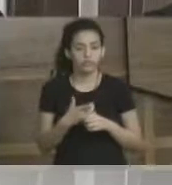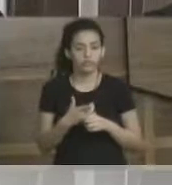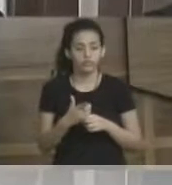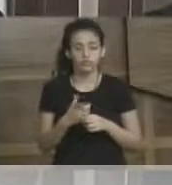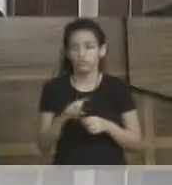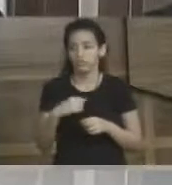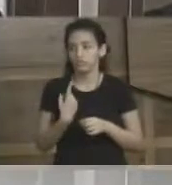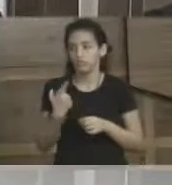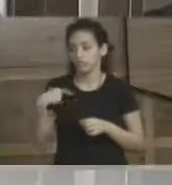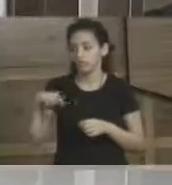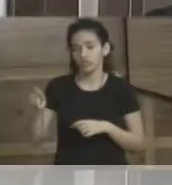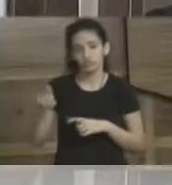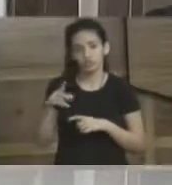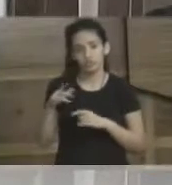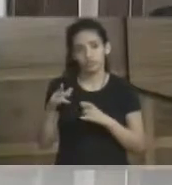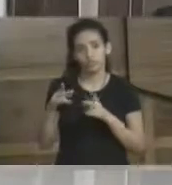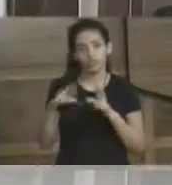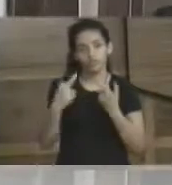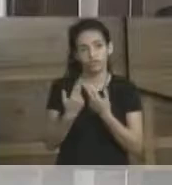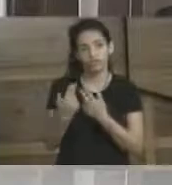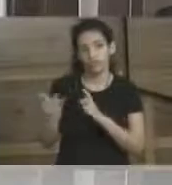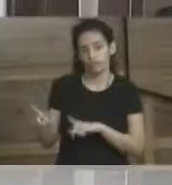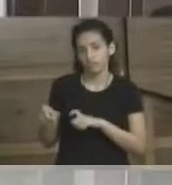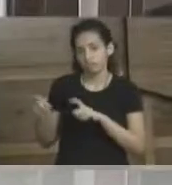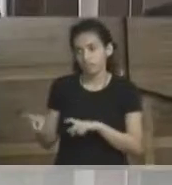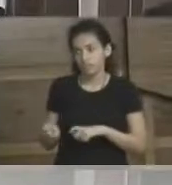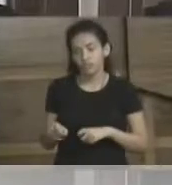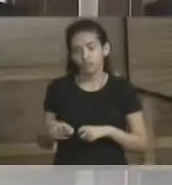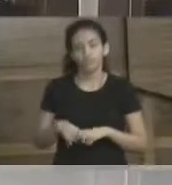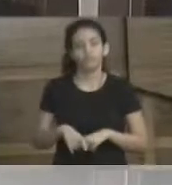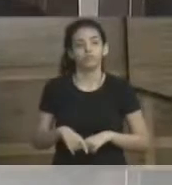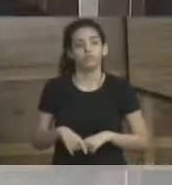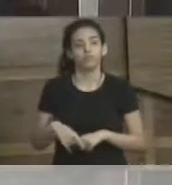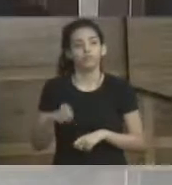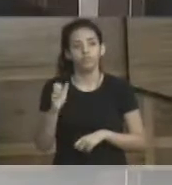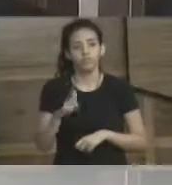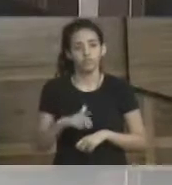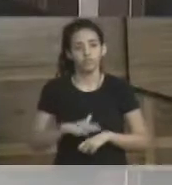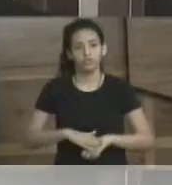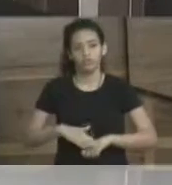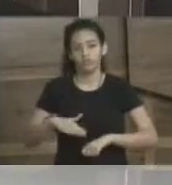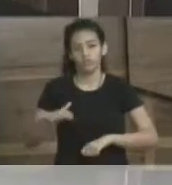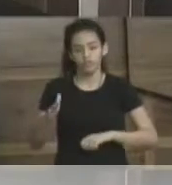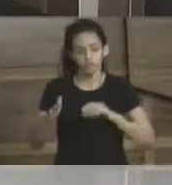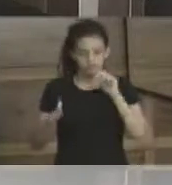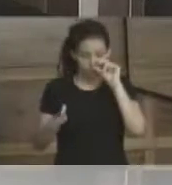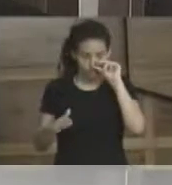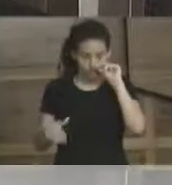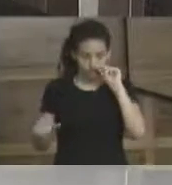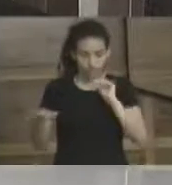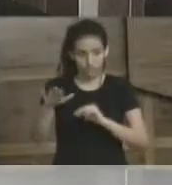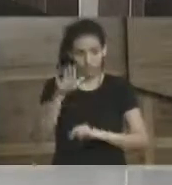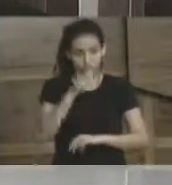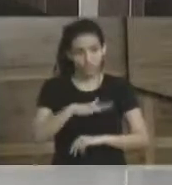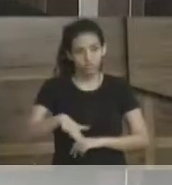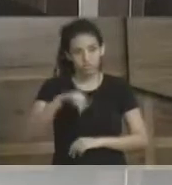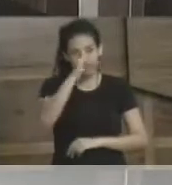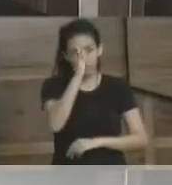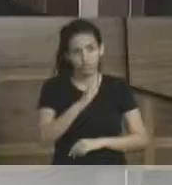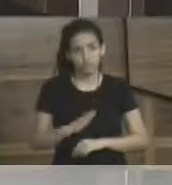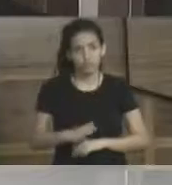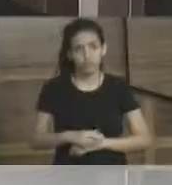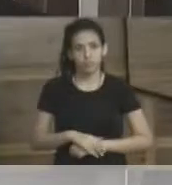agricultura de Angro dos Reis, dos produtores rurais de Angro dos Reis, que é das maiores do Brasil, inclusive,